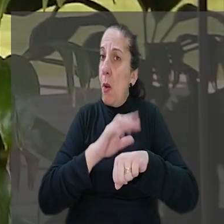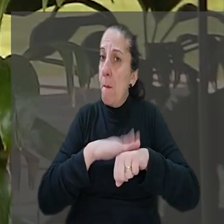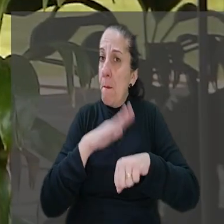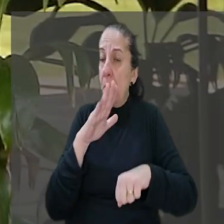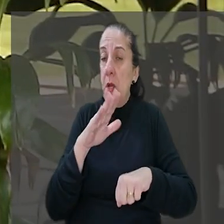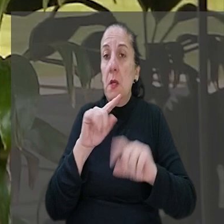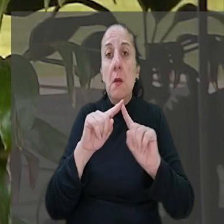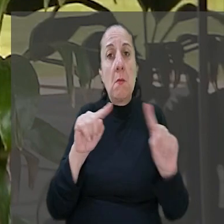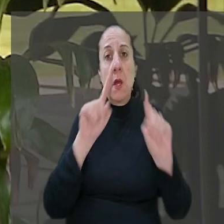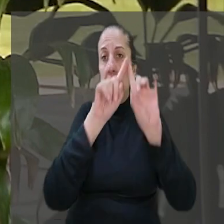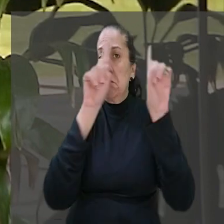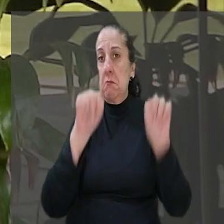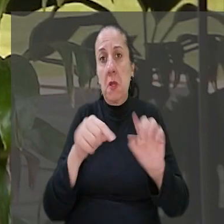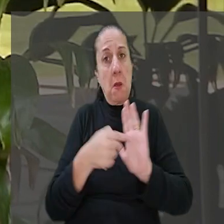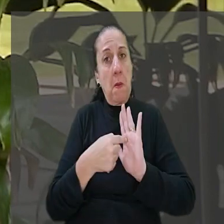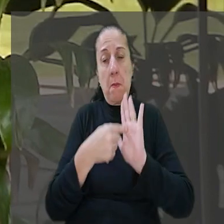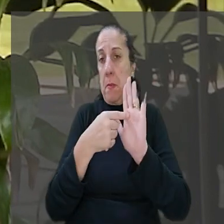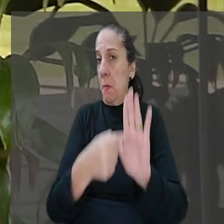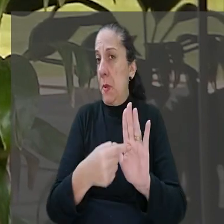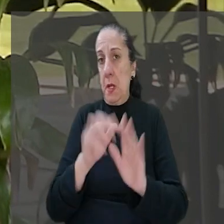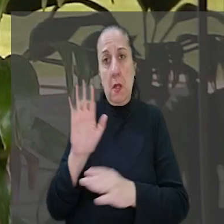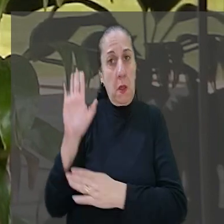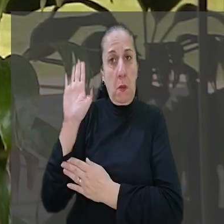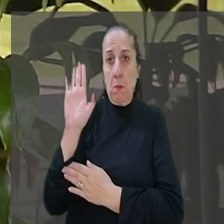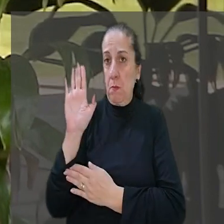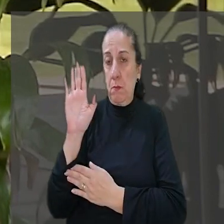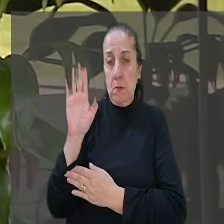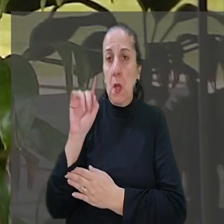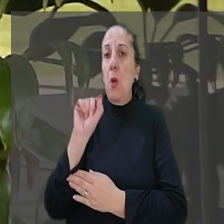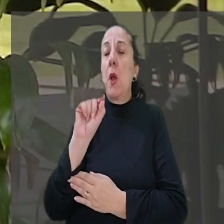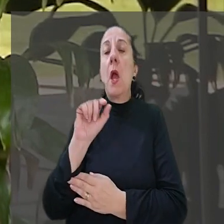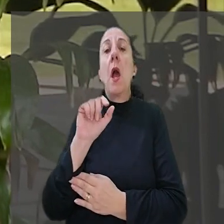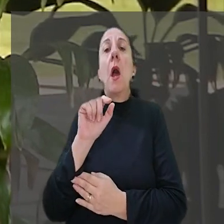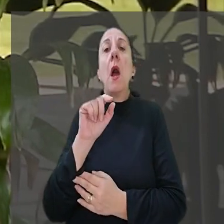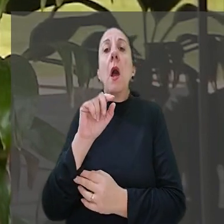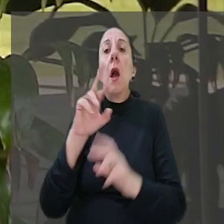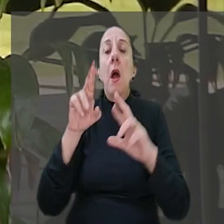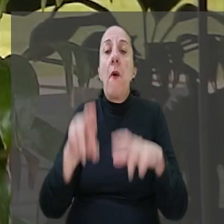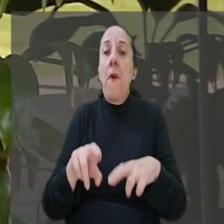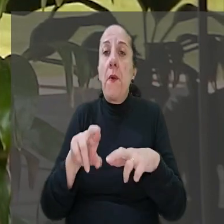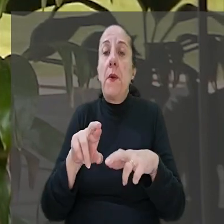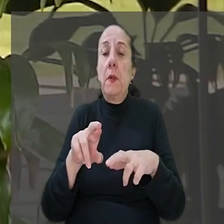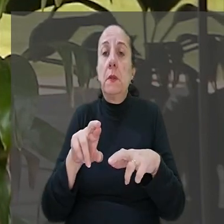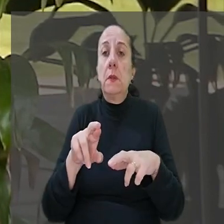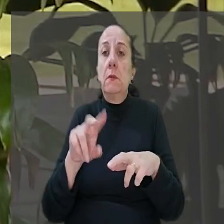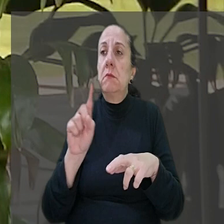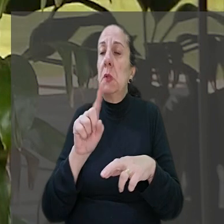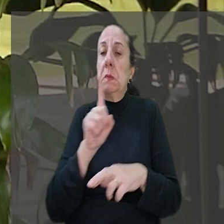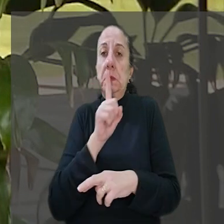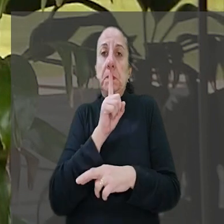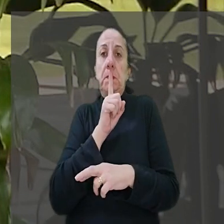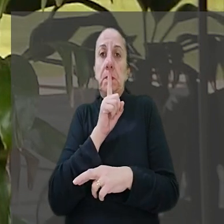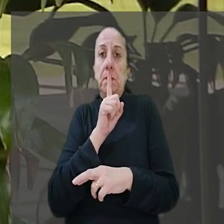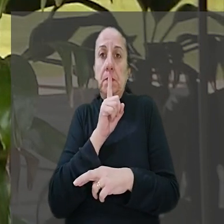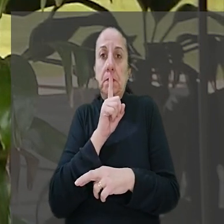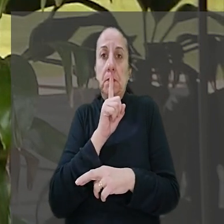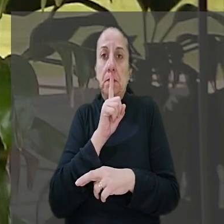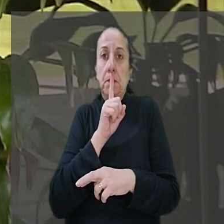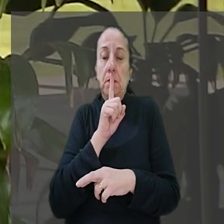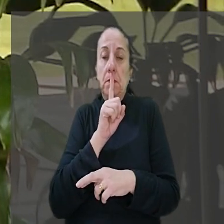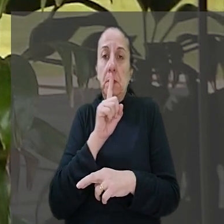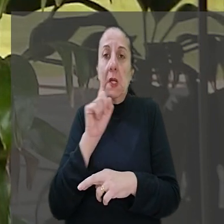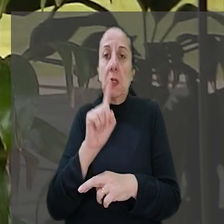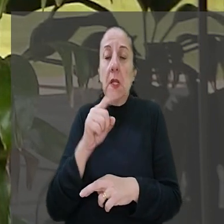sobre as horas extras, mas elas não apresentaram testemunhas. O acórdão do regional apontou que elas ficaram inertes e